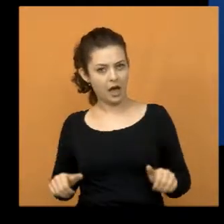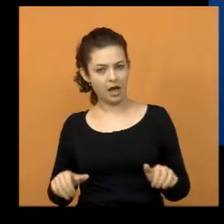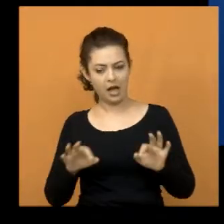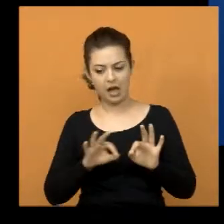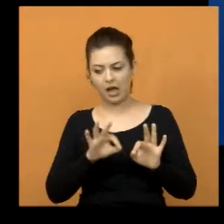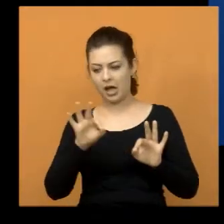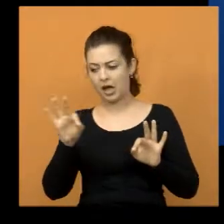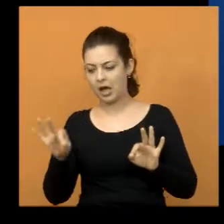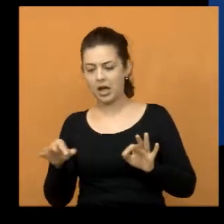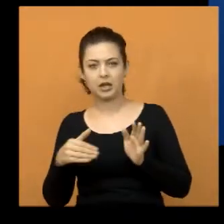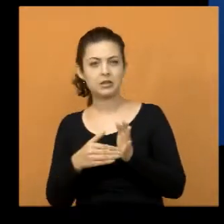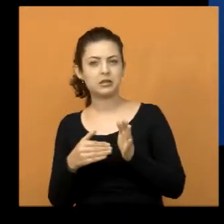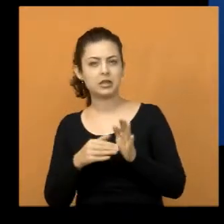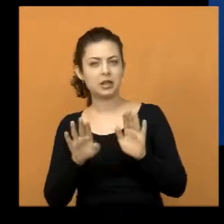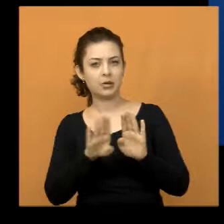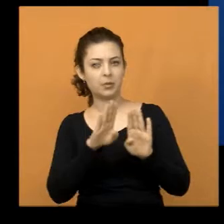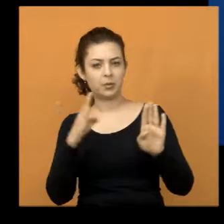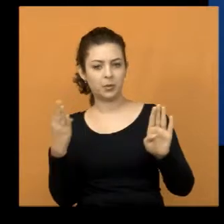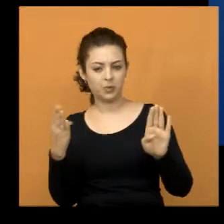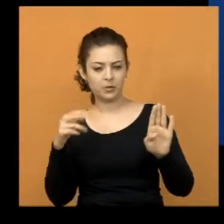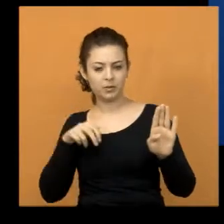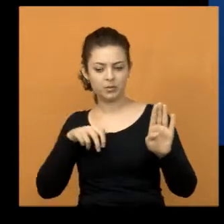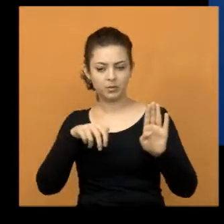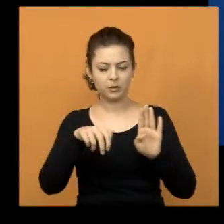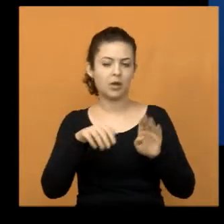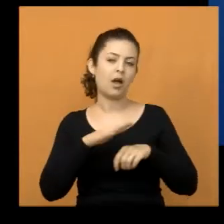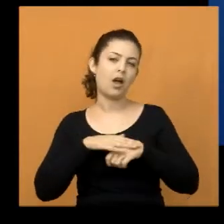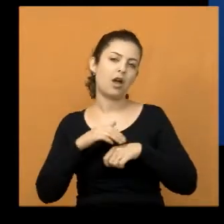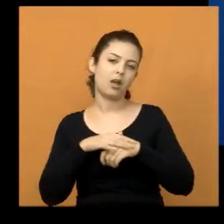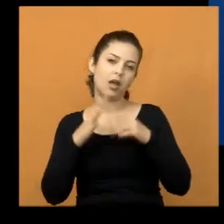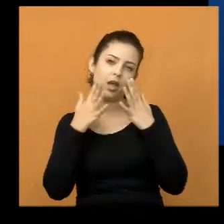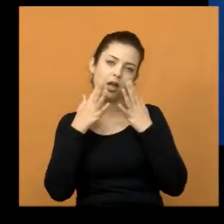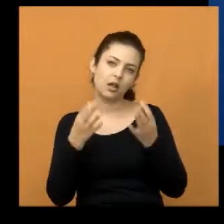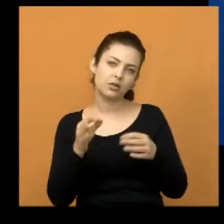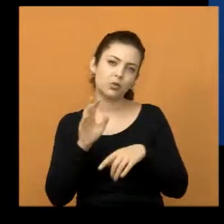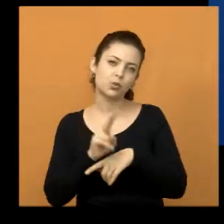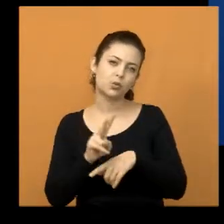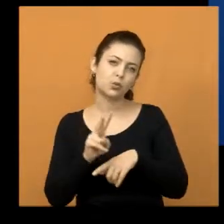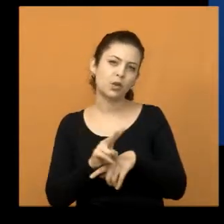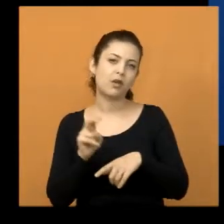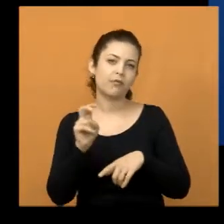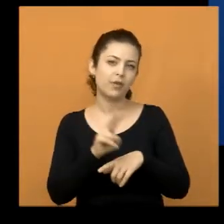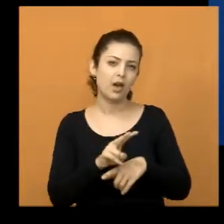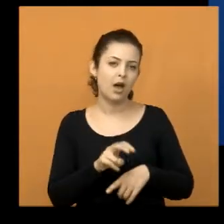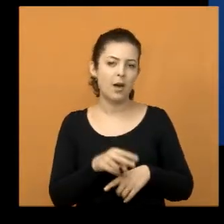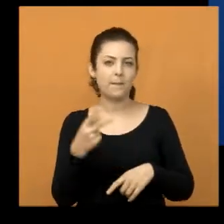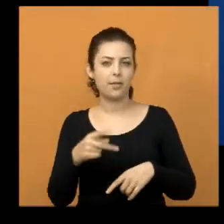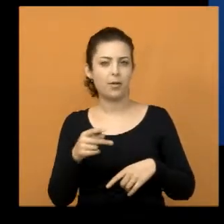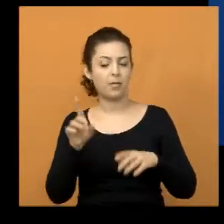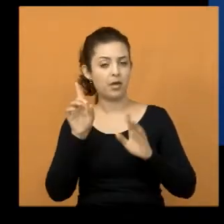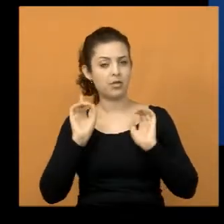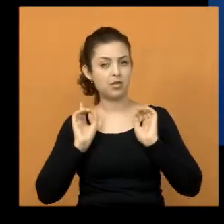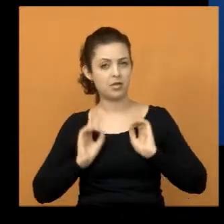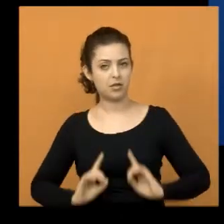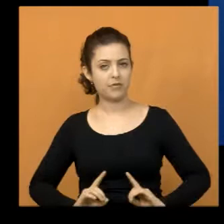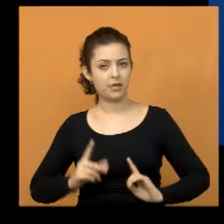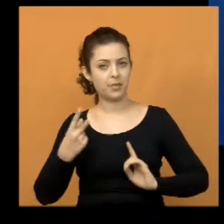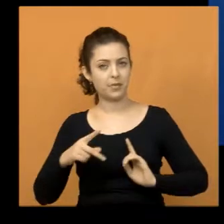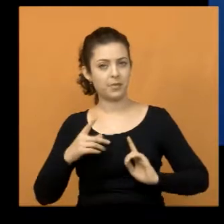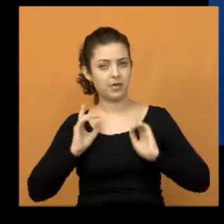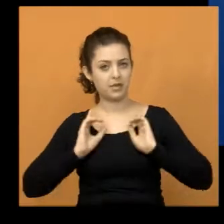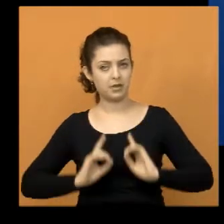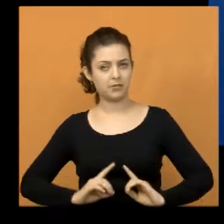o portão da escola. Então, pedimos aí um carinho especial que implante essas vagas de deficiente, de